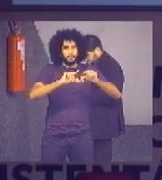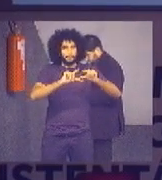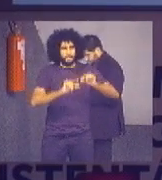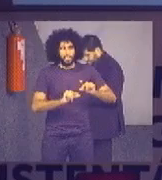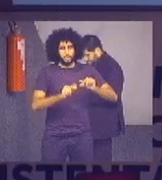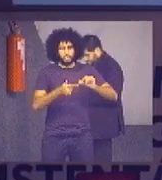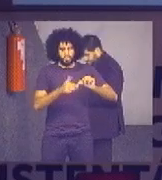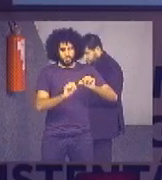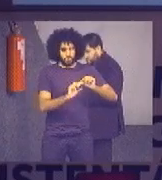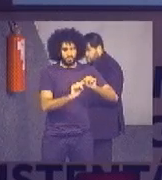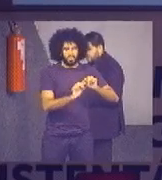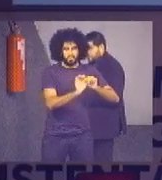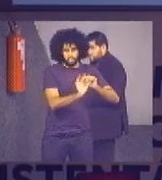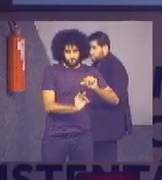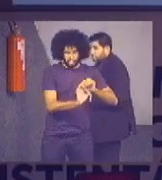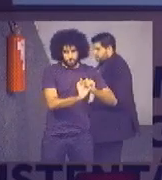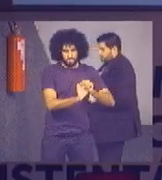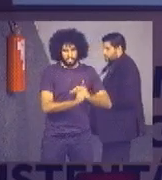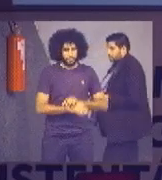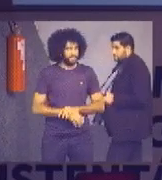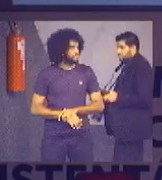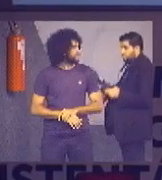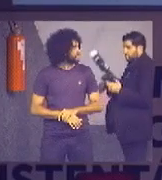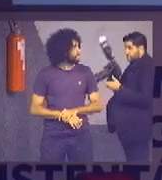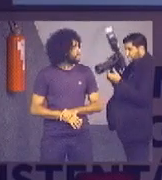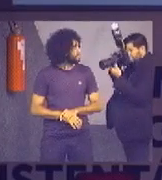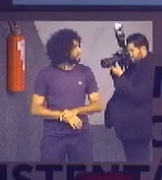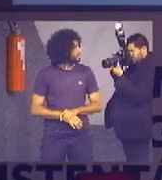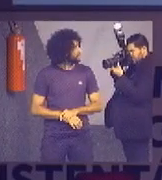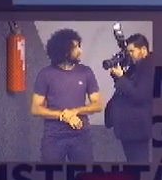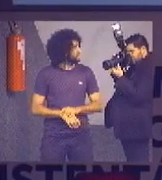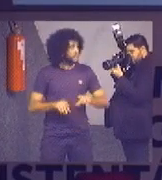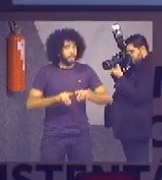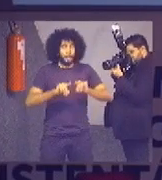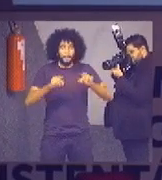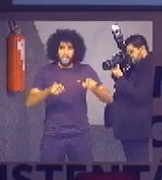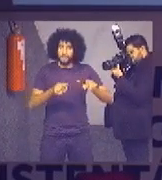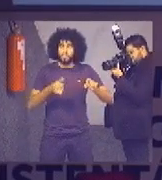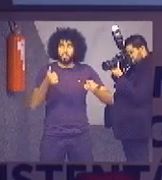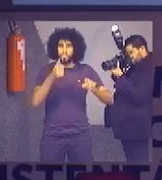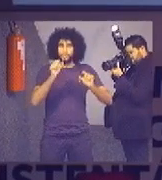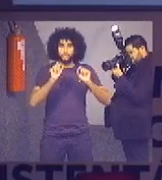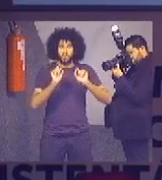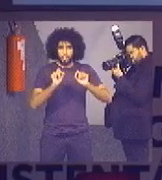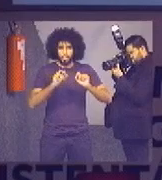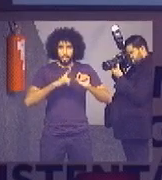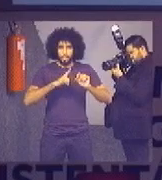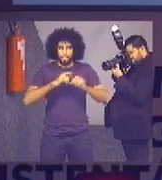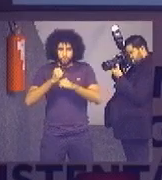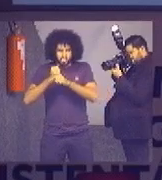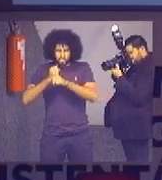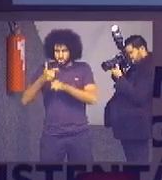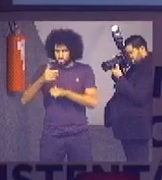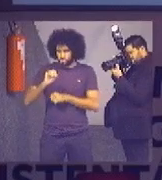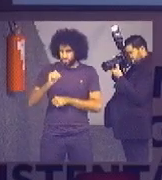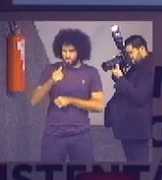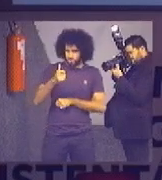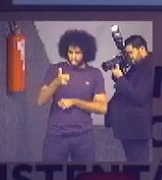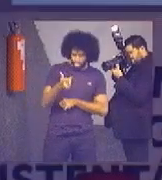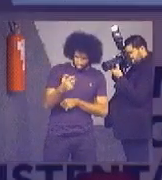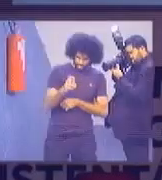no último ano. Mas, de fato, o importante é que a gente tem também, desde 2015 a 2018,